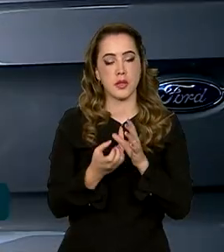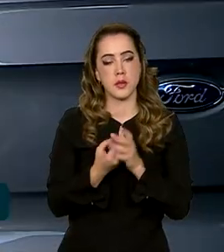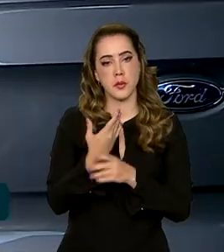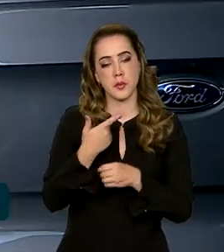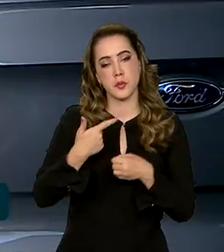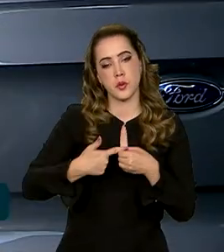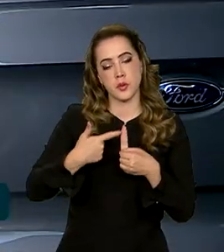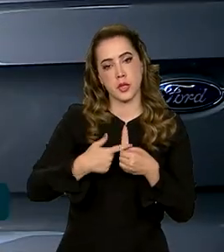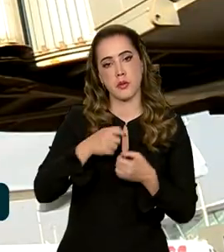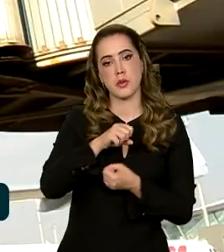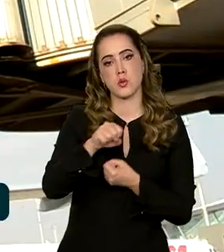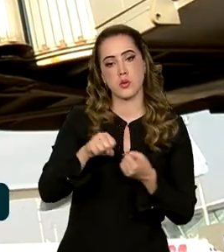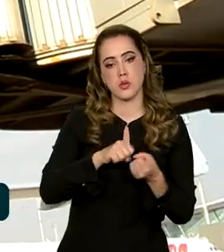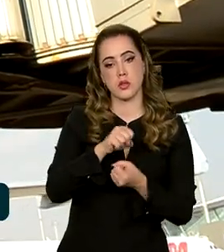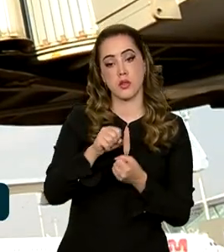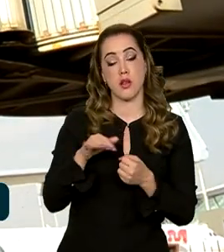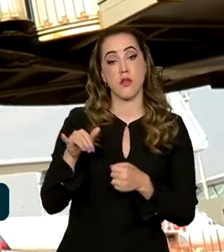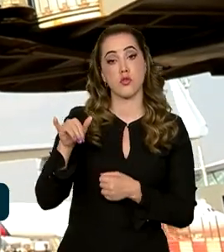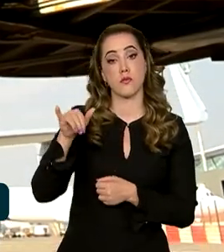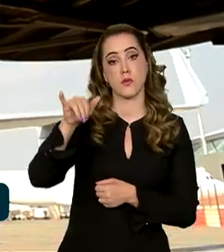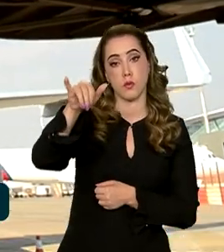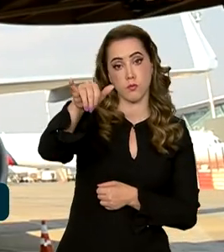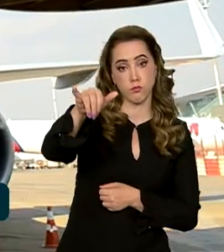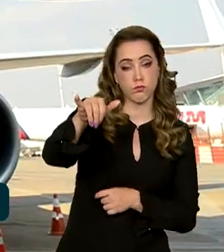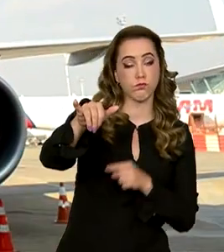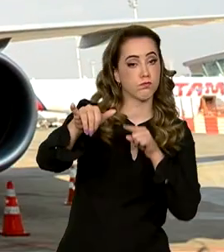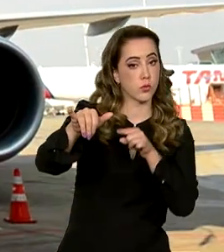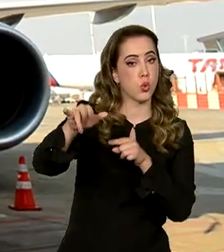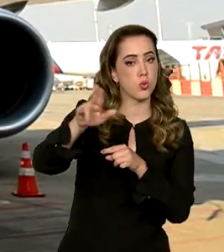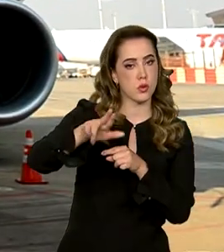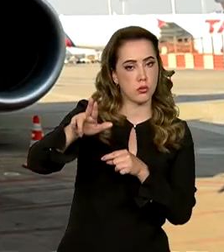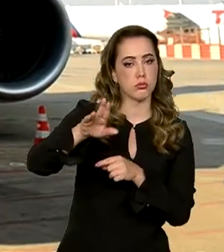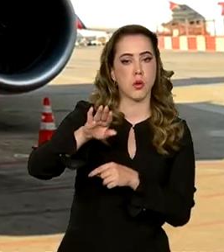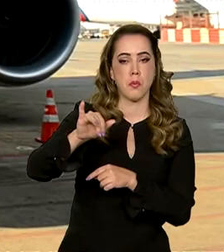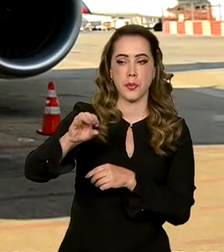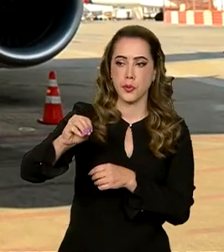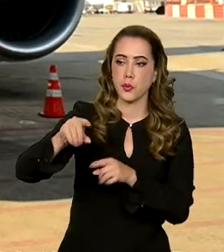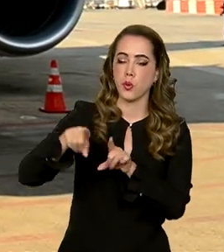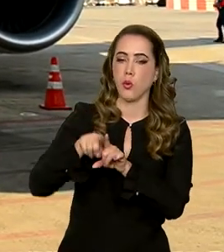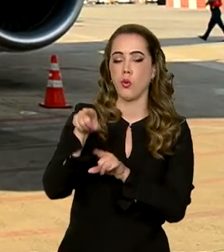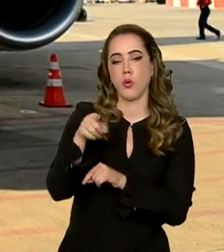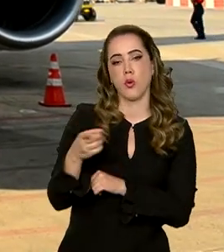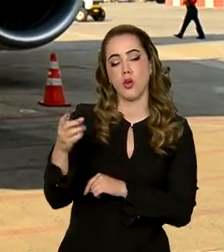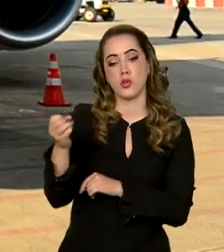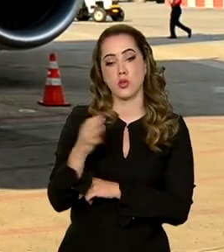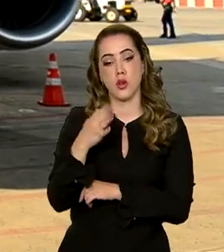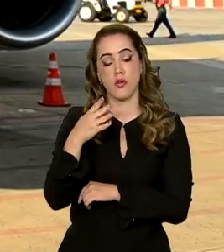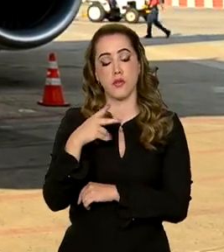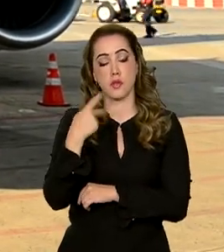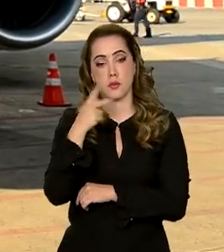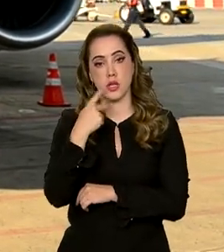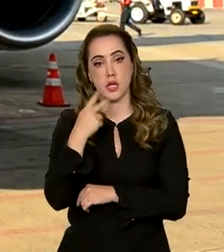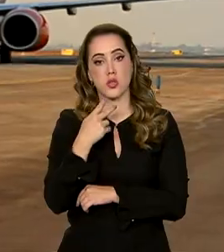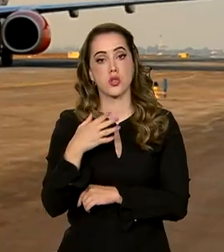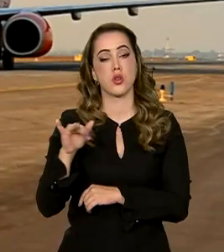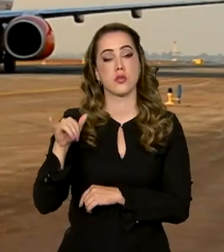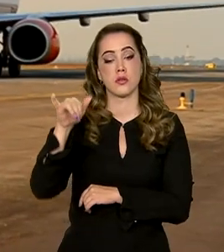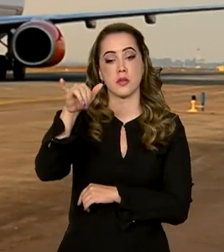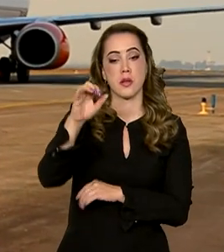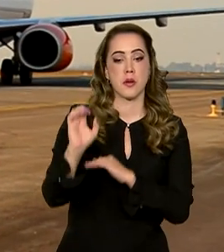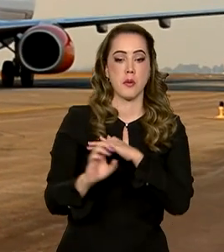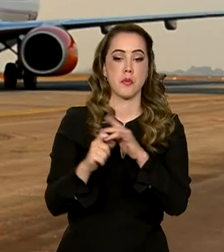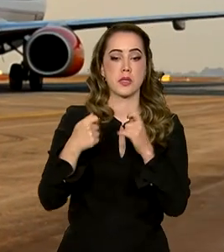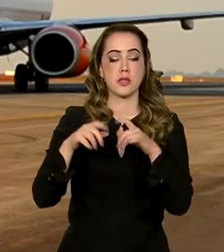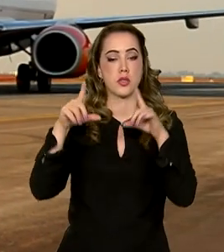Combustível Sustentável de Aviação. Pela nova política, as operadoras aéreas ficam obrigadas a